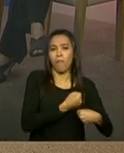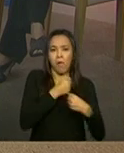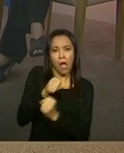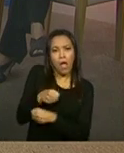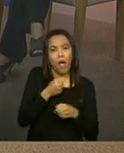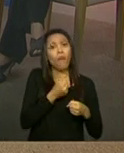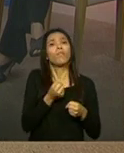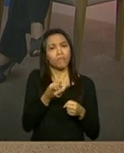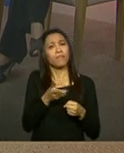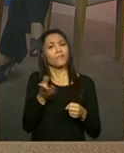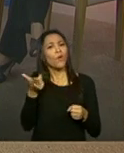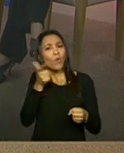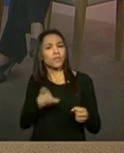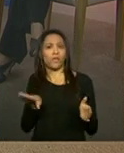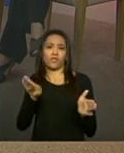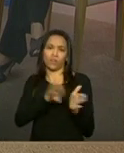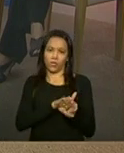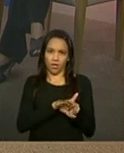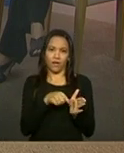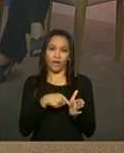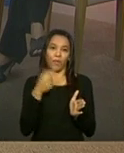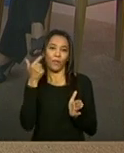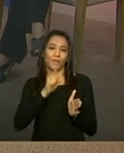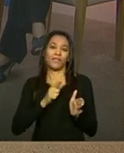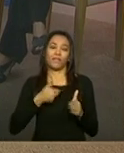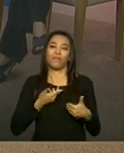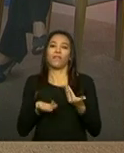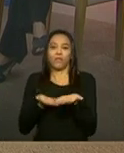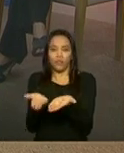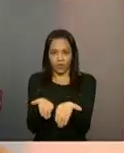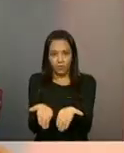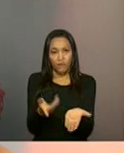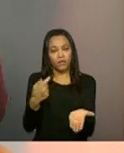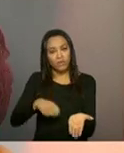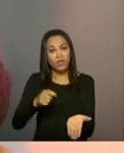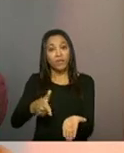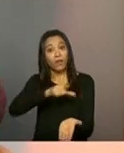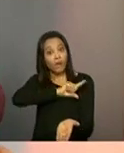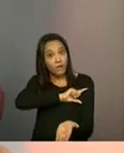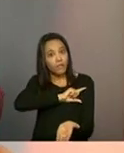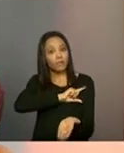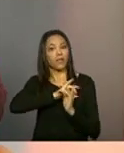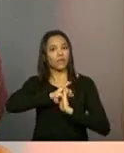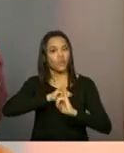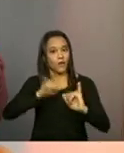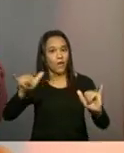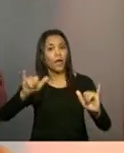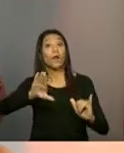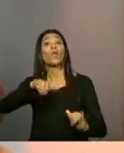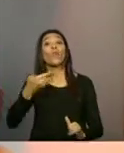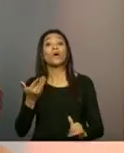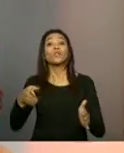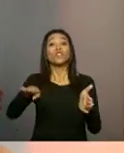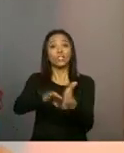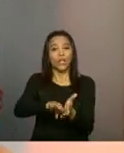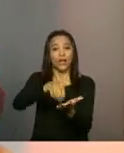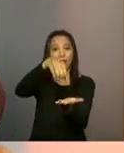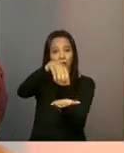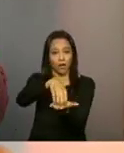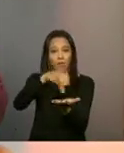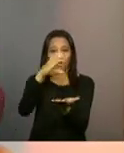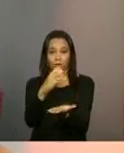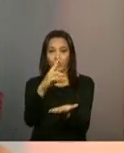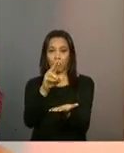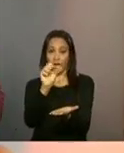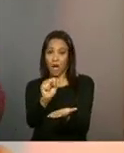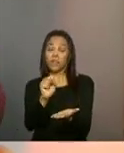locomover para conseguir o atendimento. Então, é importante divulgar previamente quando que o CRAS vai estar lá, fazer uma agenda fixa,